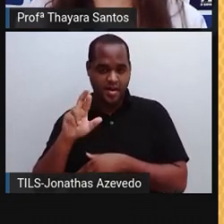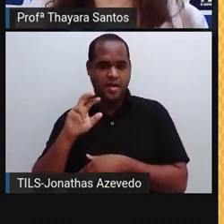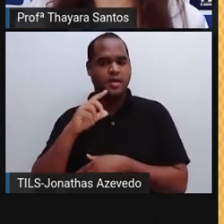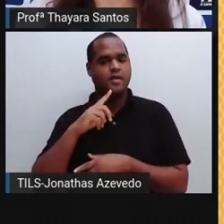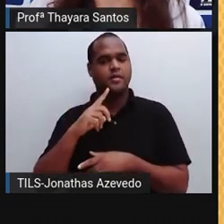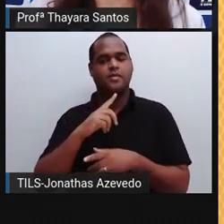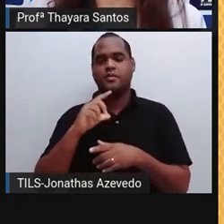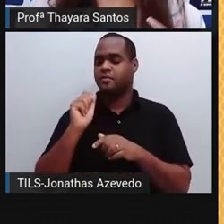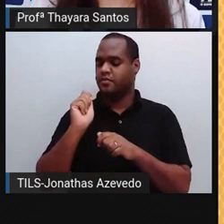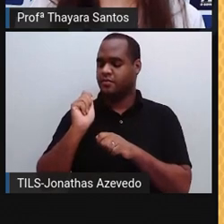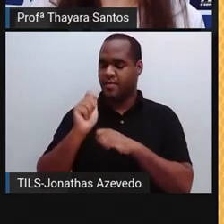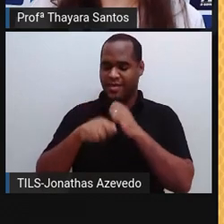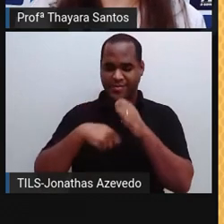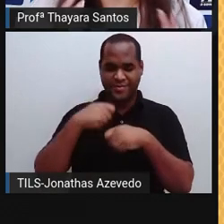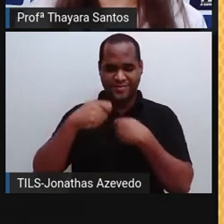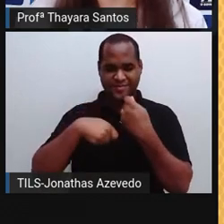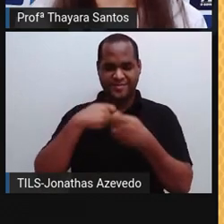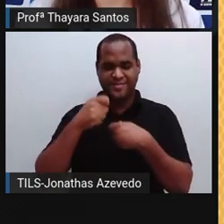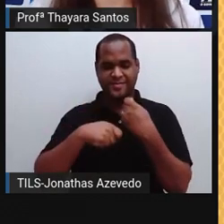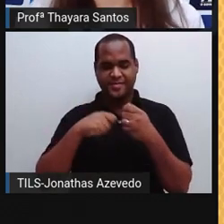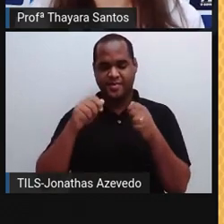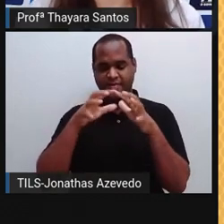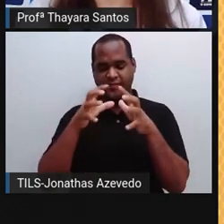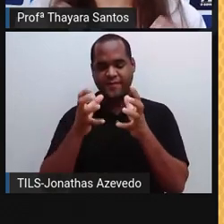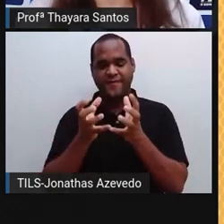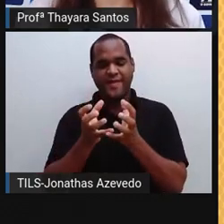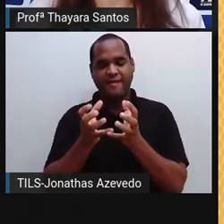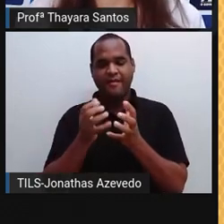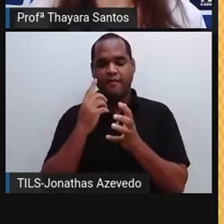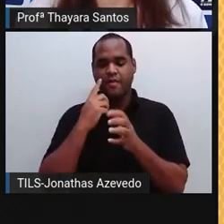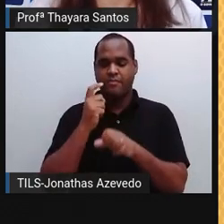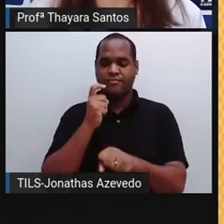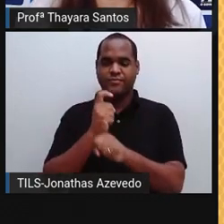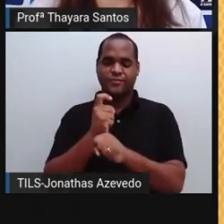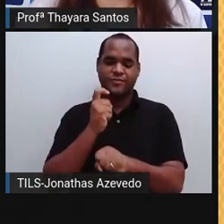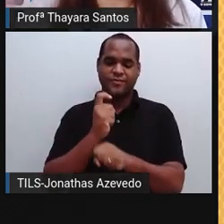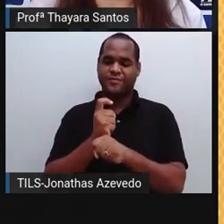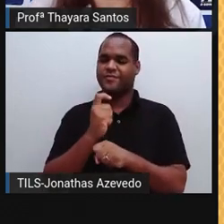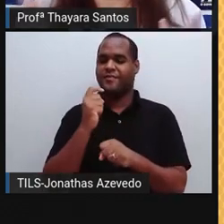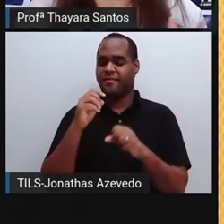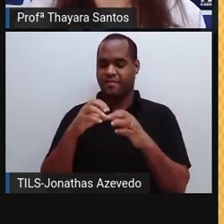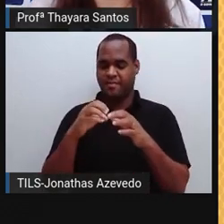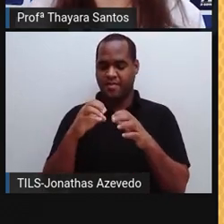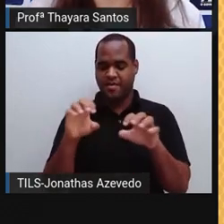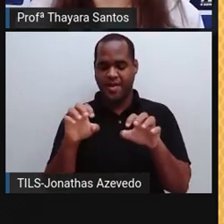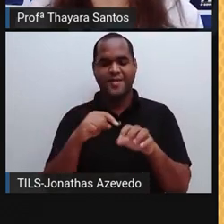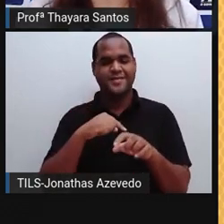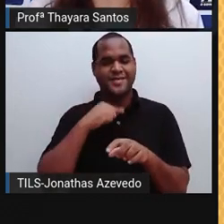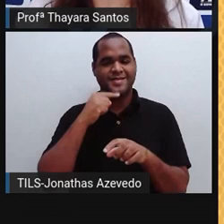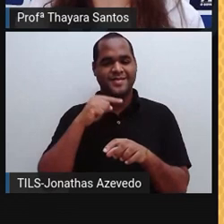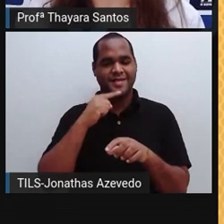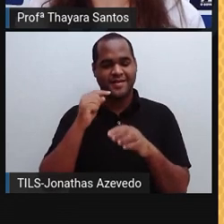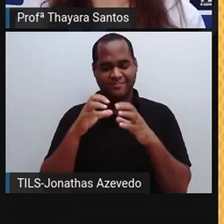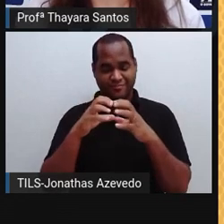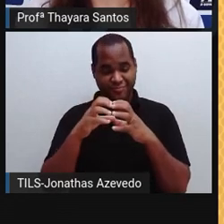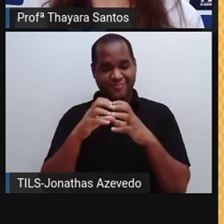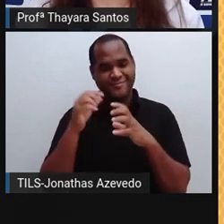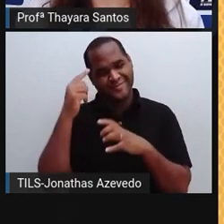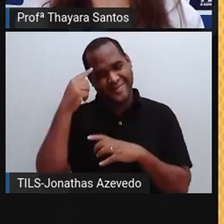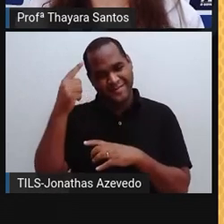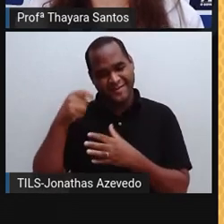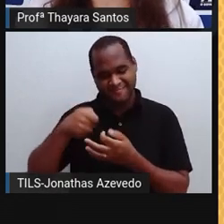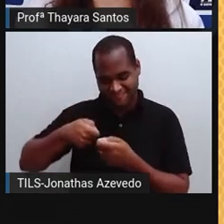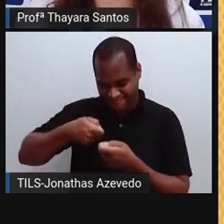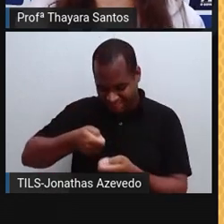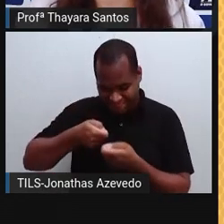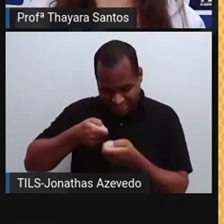era uma esfera maciça indivisível. Parece uma bola de sinuca. Bilhar e sinuca é a mesma coisa. Então